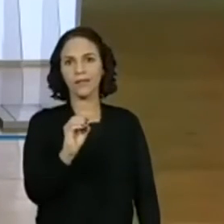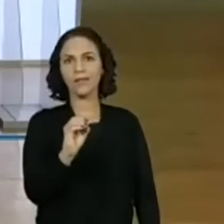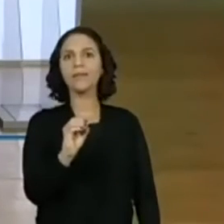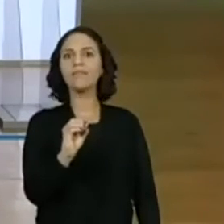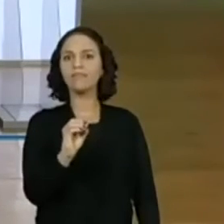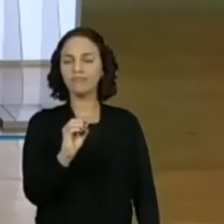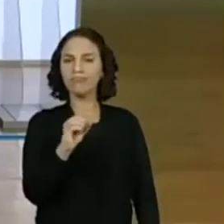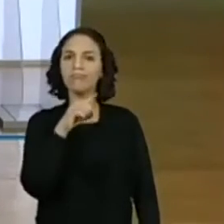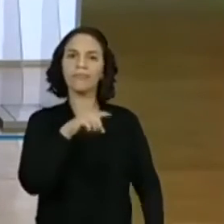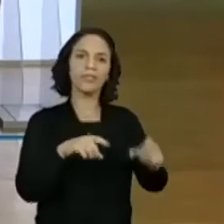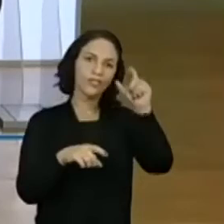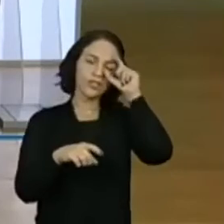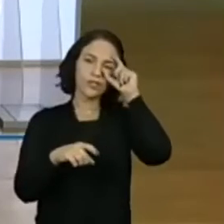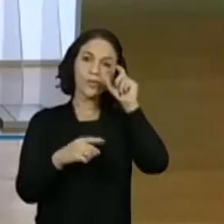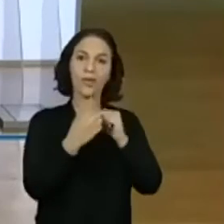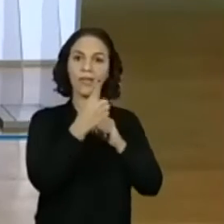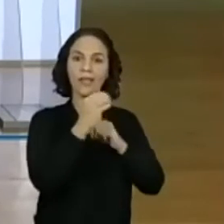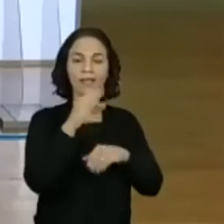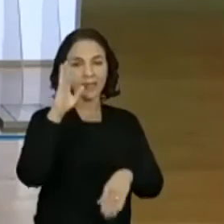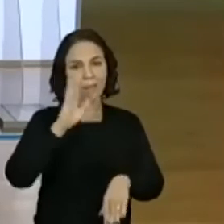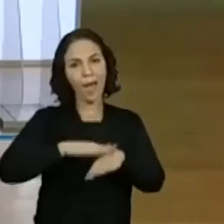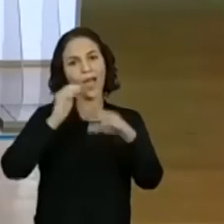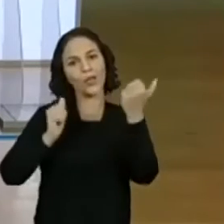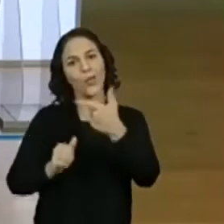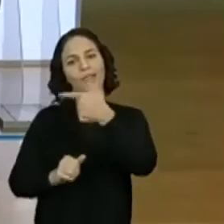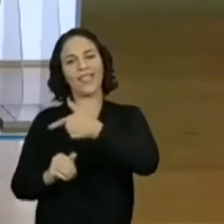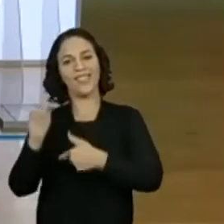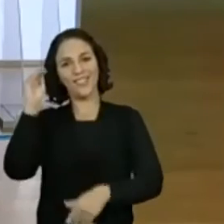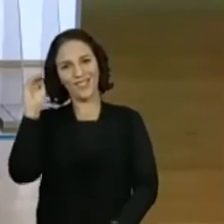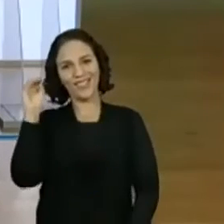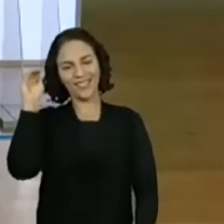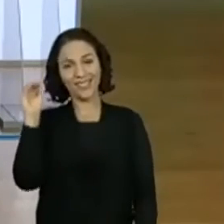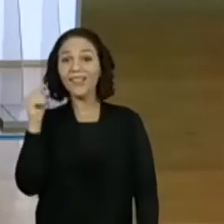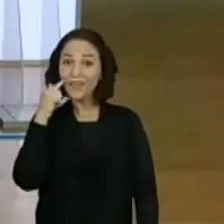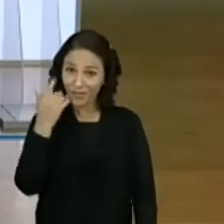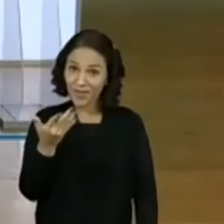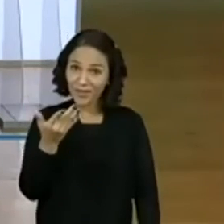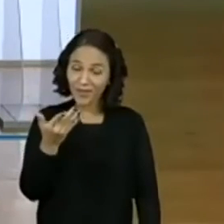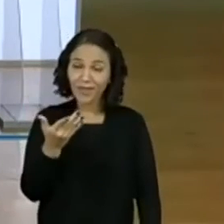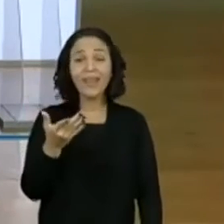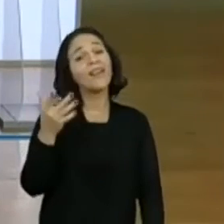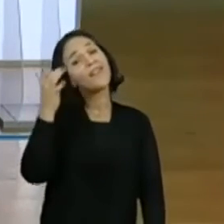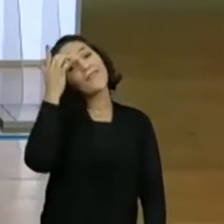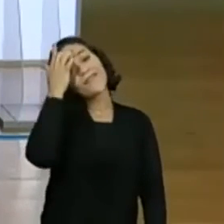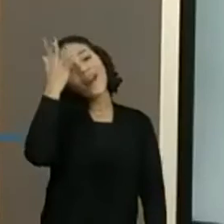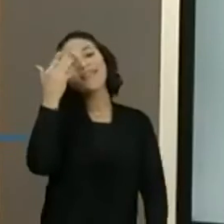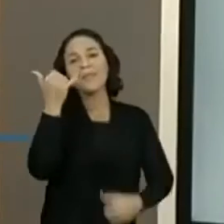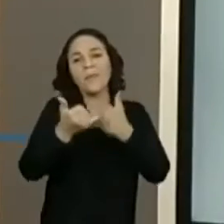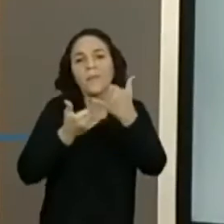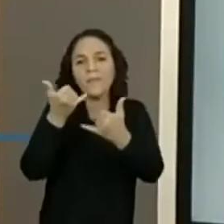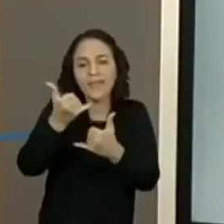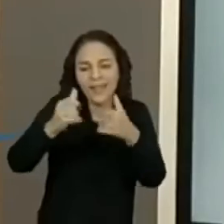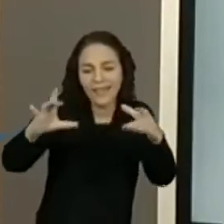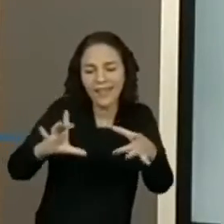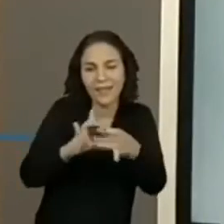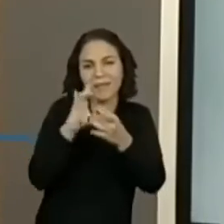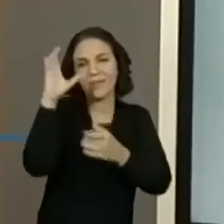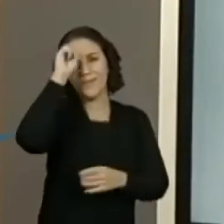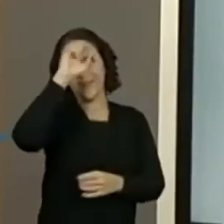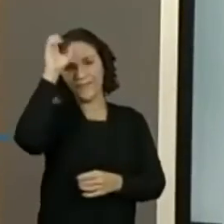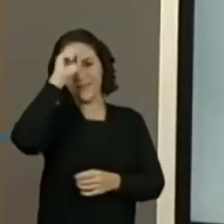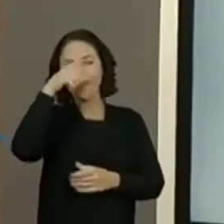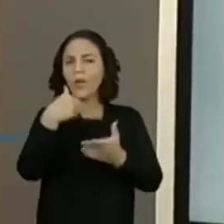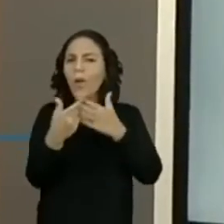a mais. Muito bem. Hum, vocês viram como é fácil? Aprender brincando. Você pode pegar aí qualquer